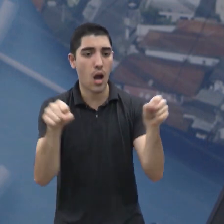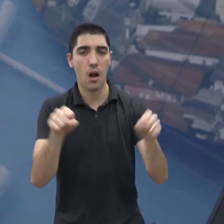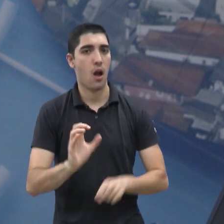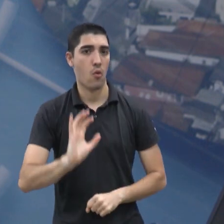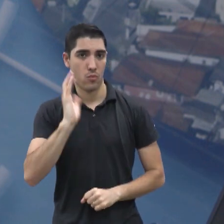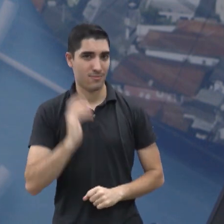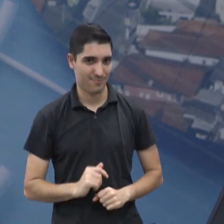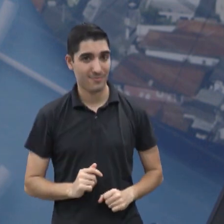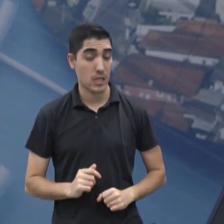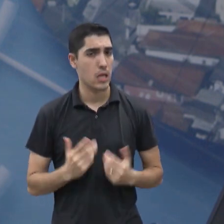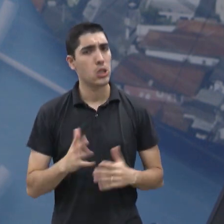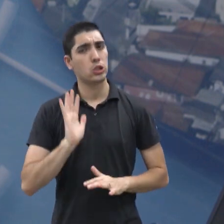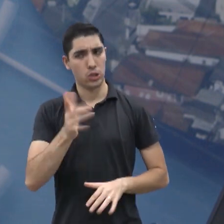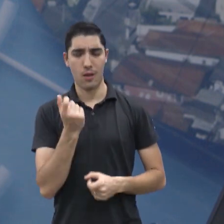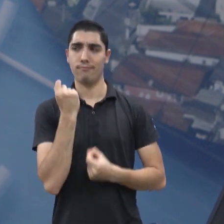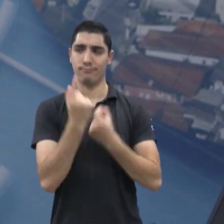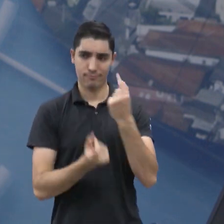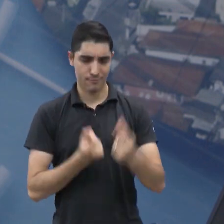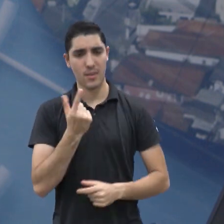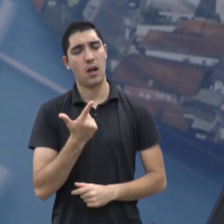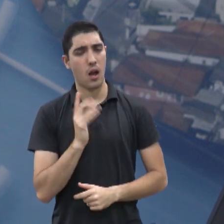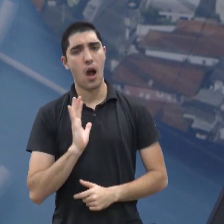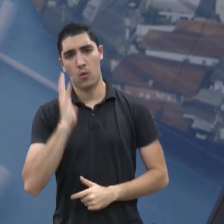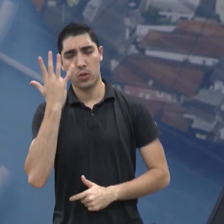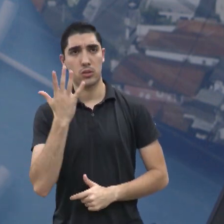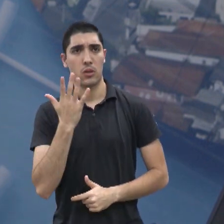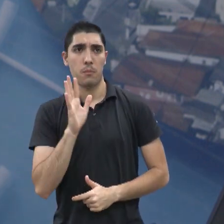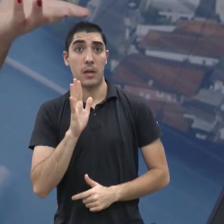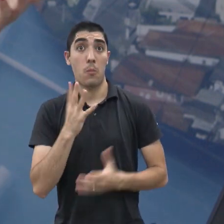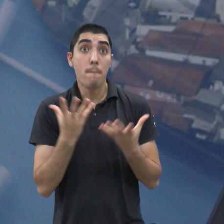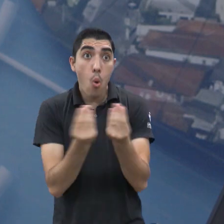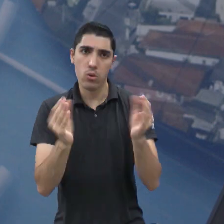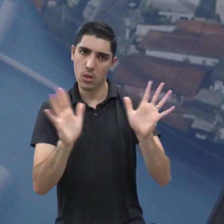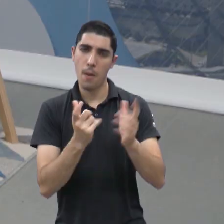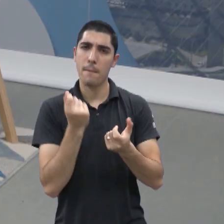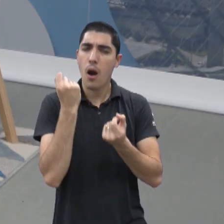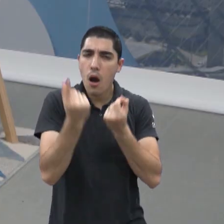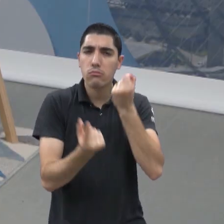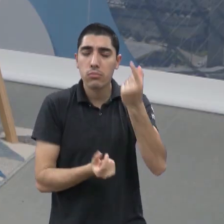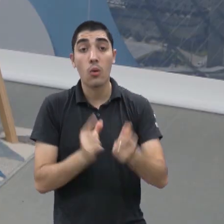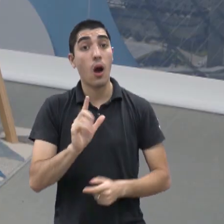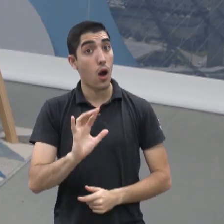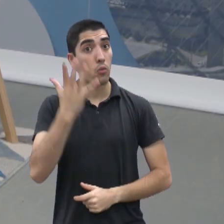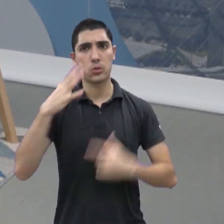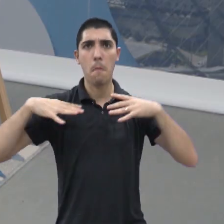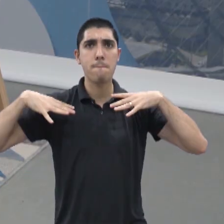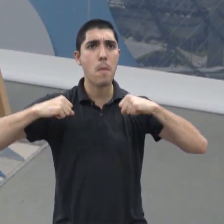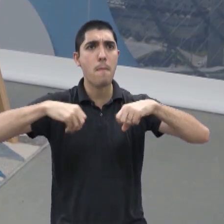episódios raros, raros, não tão frequentes assim, infelizmente, mas de apagões, né? E tudo isso